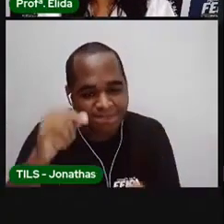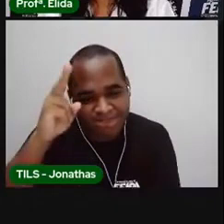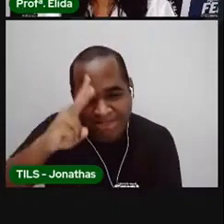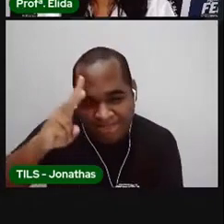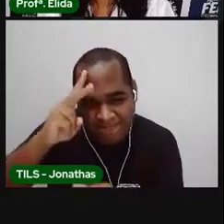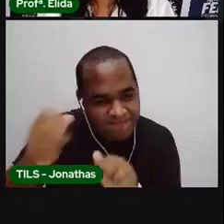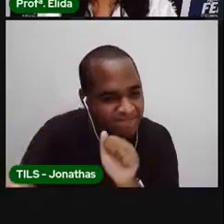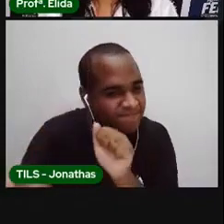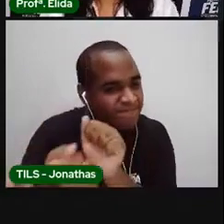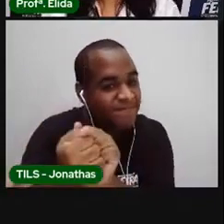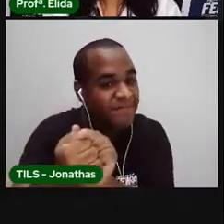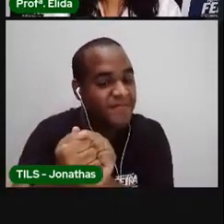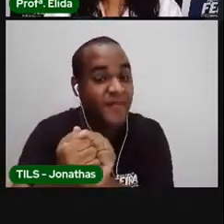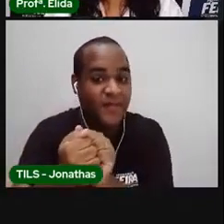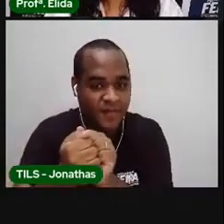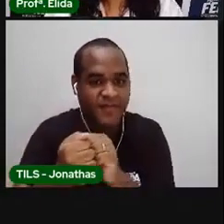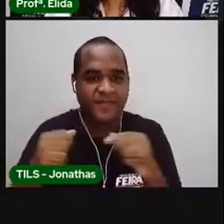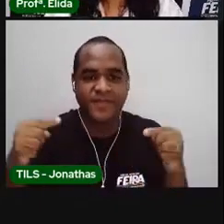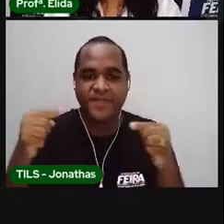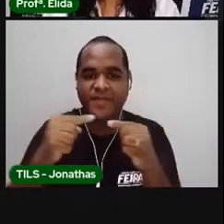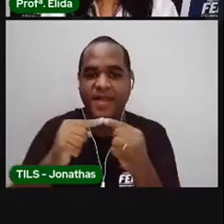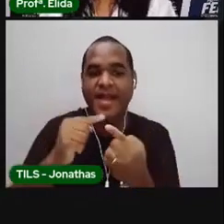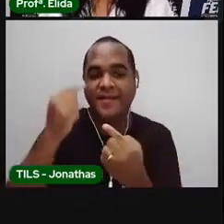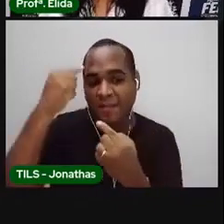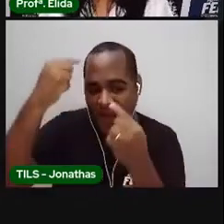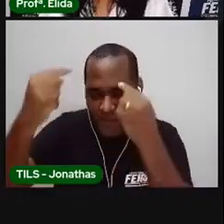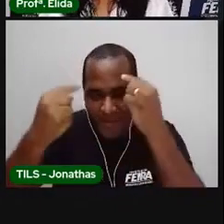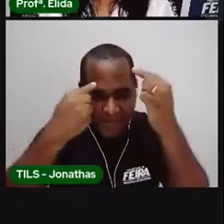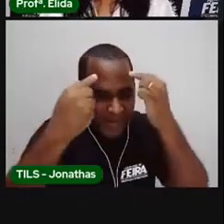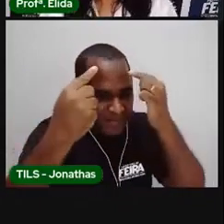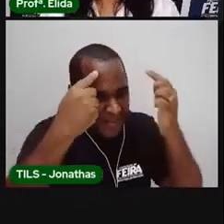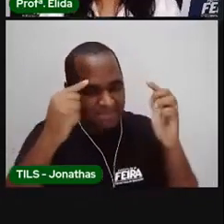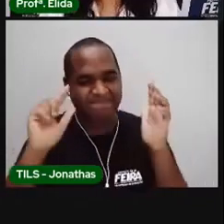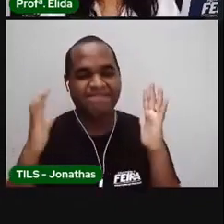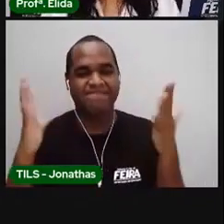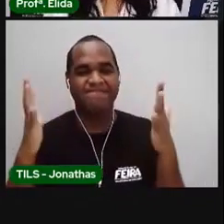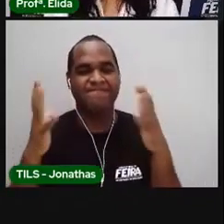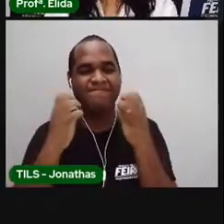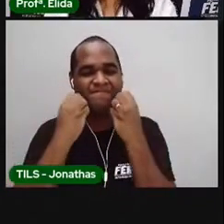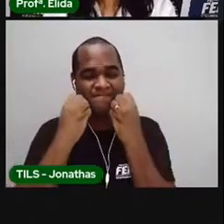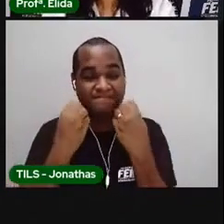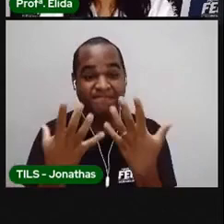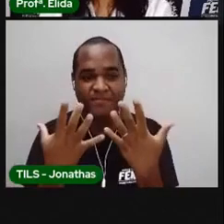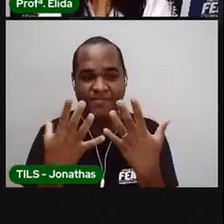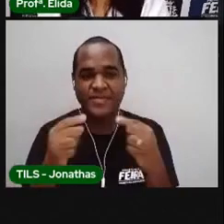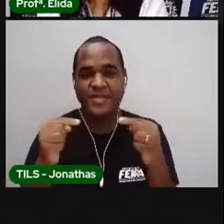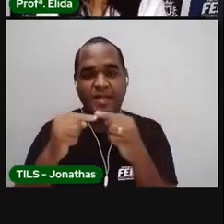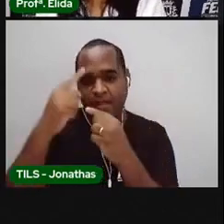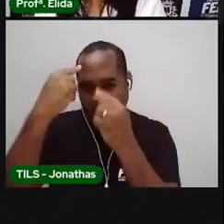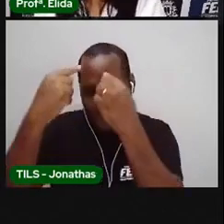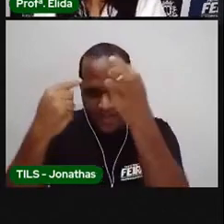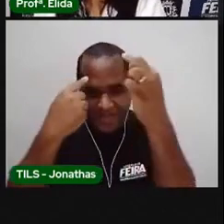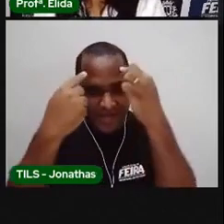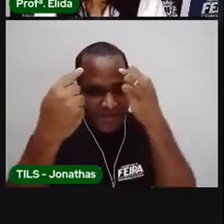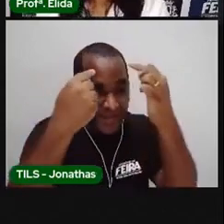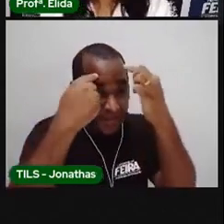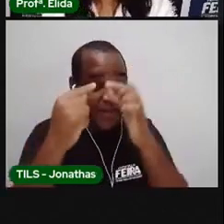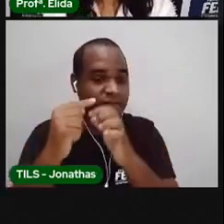juntos? As adivinhas. Muito bem. As adivinhas, elas têm